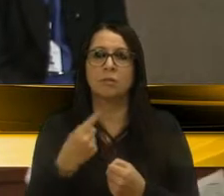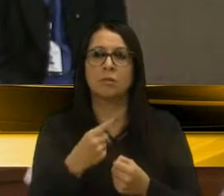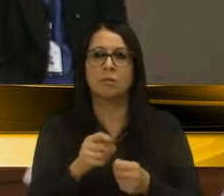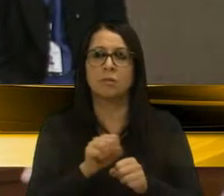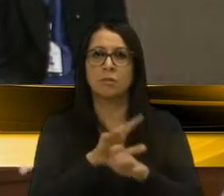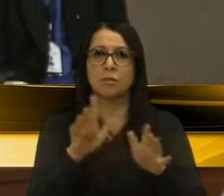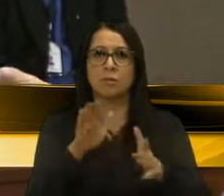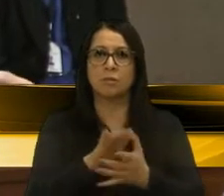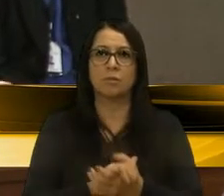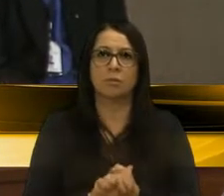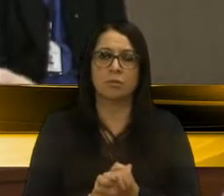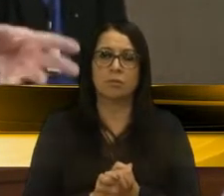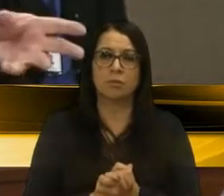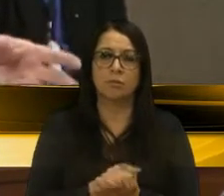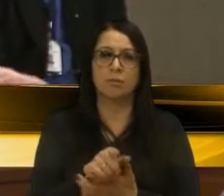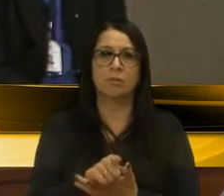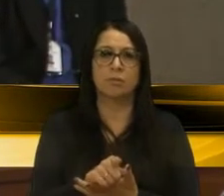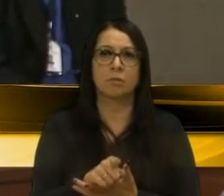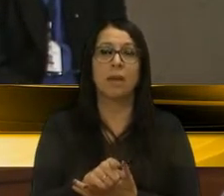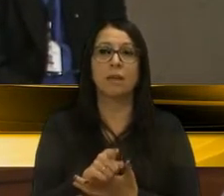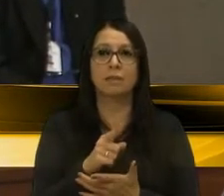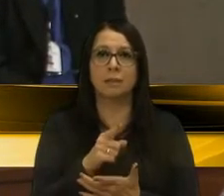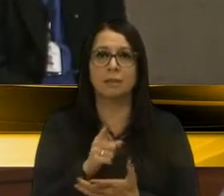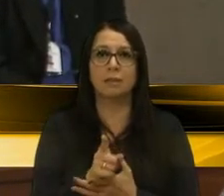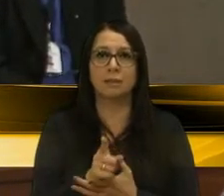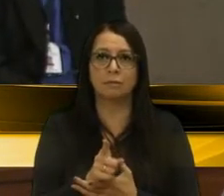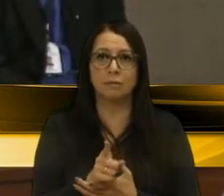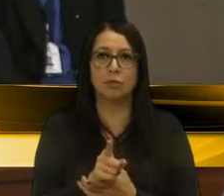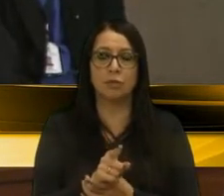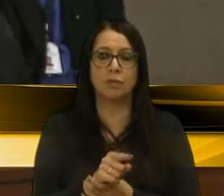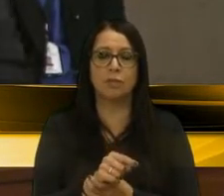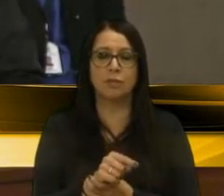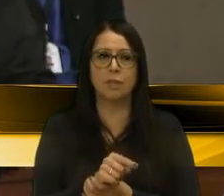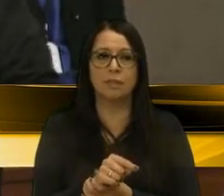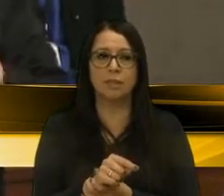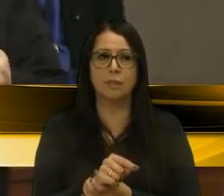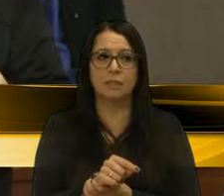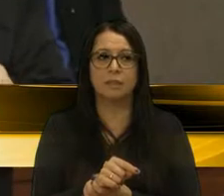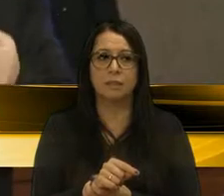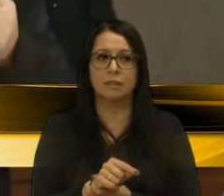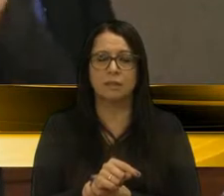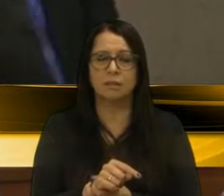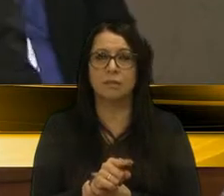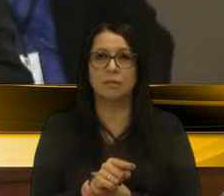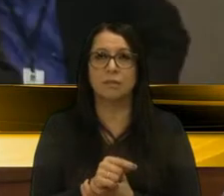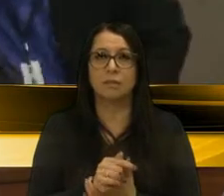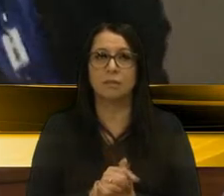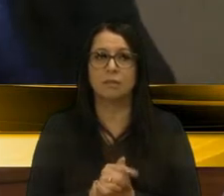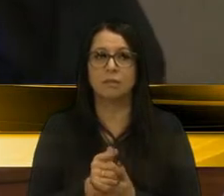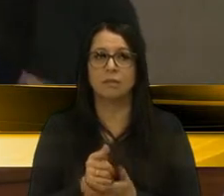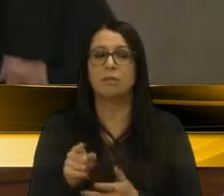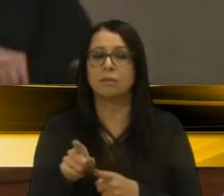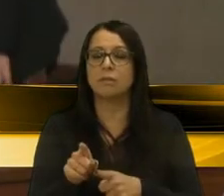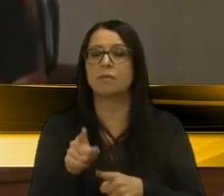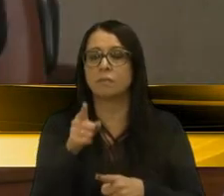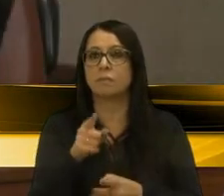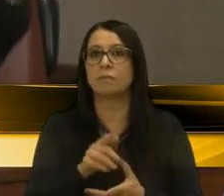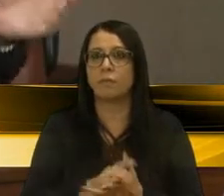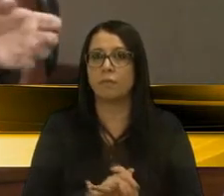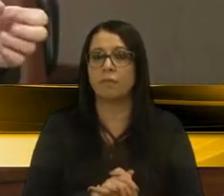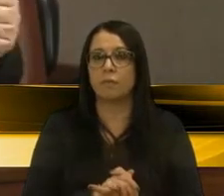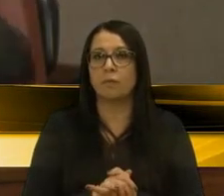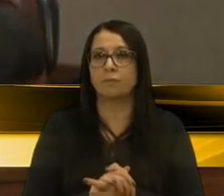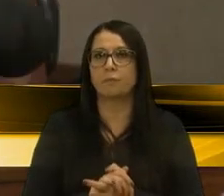clara, os índices que estão ali, onde fica, eventualmente, algum pequeno resíduo de um